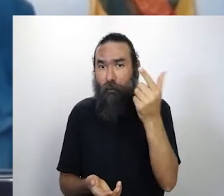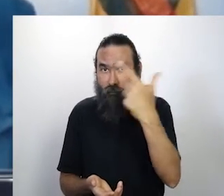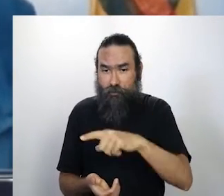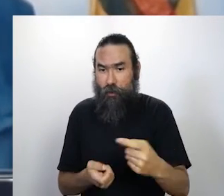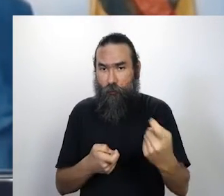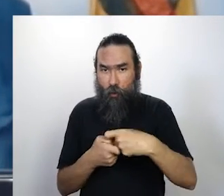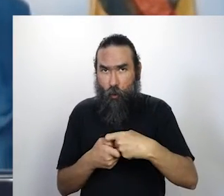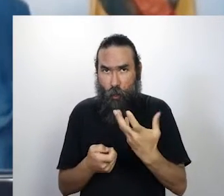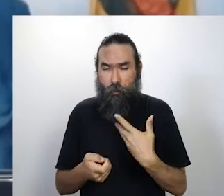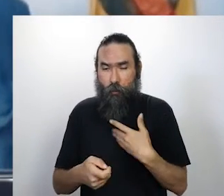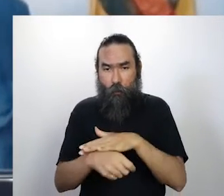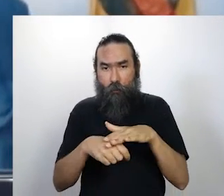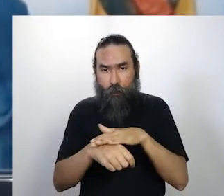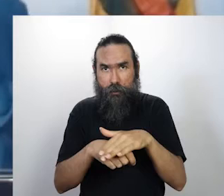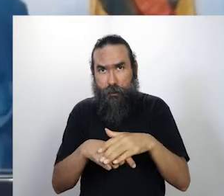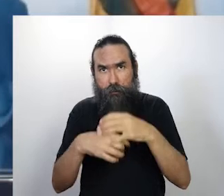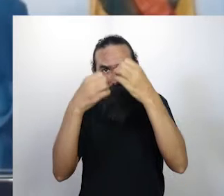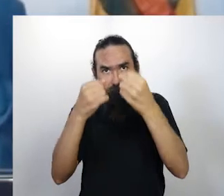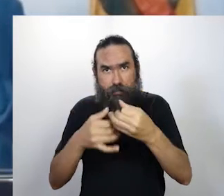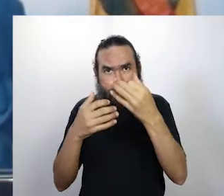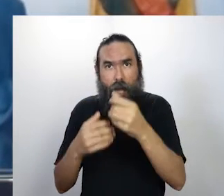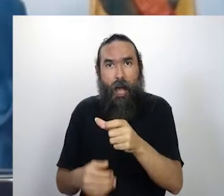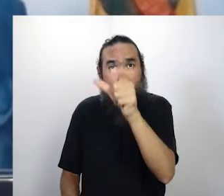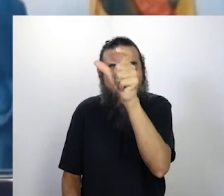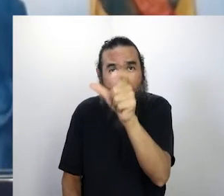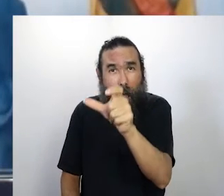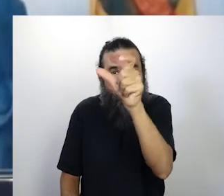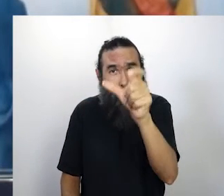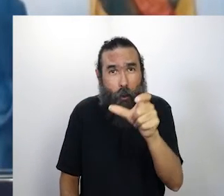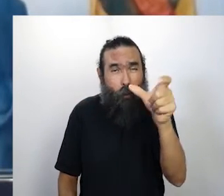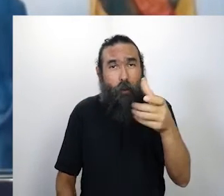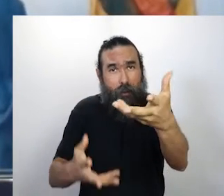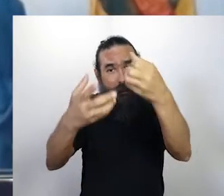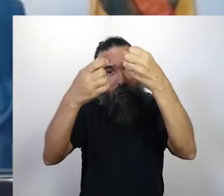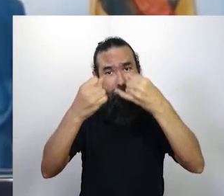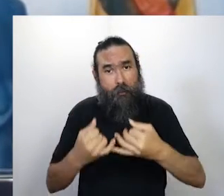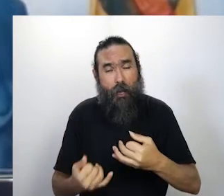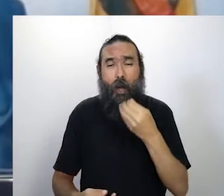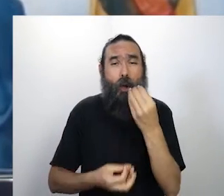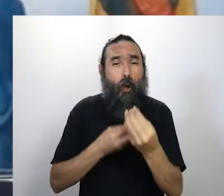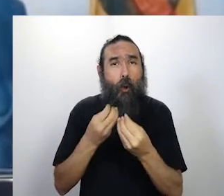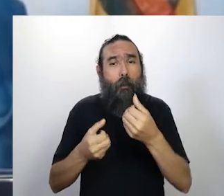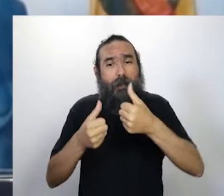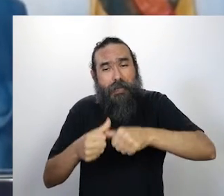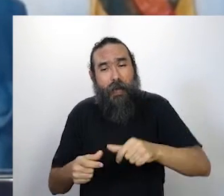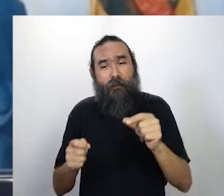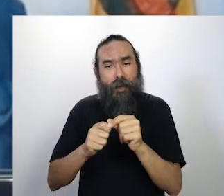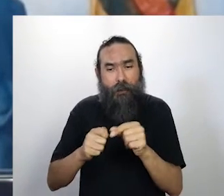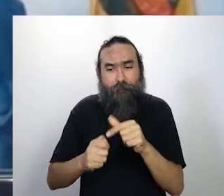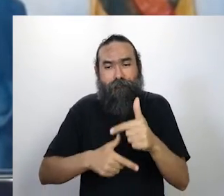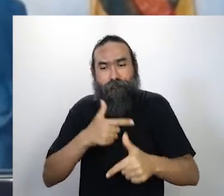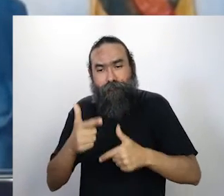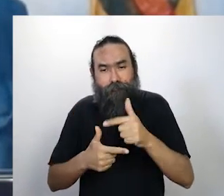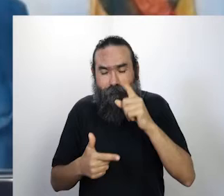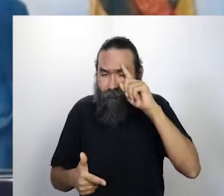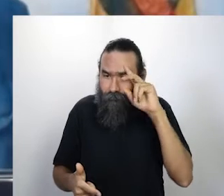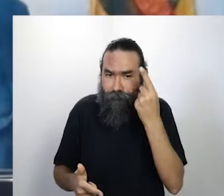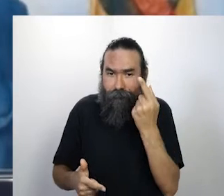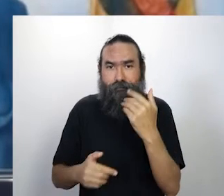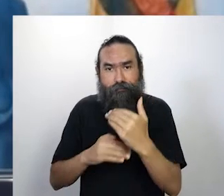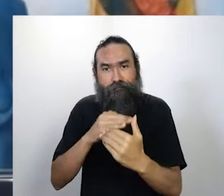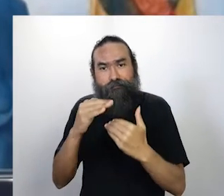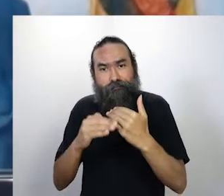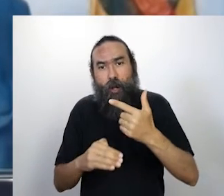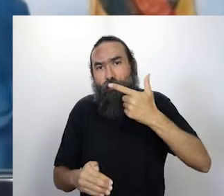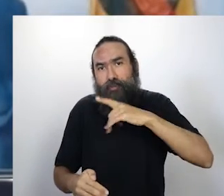algumas coisas. Quero muito saber sobre as ferramentas que cada um vem desenvolvendo e vem se apropriando também, vem dominando para a gente poder sair